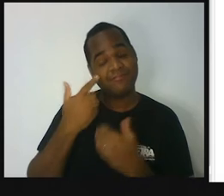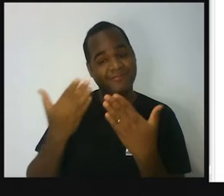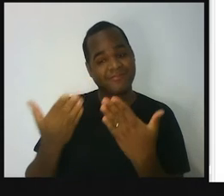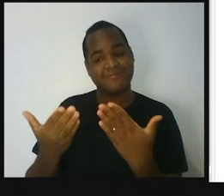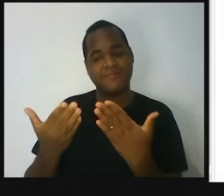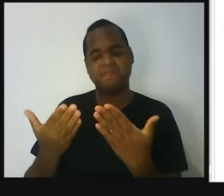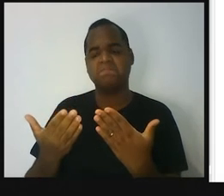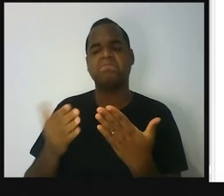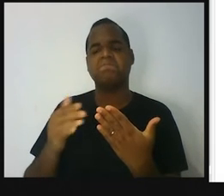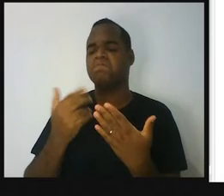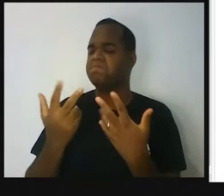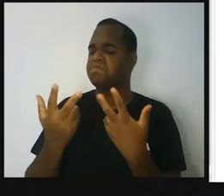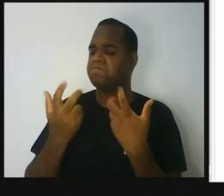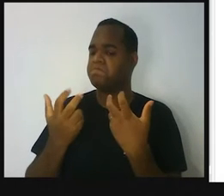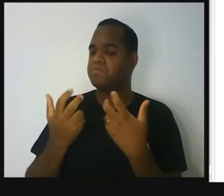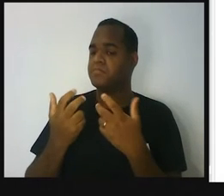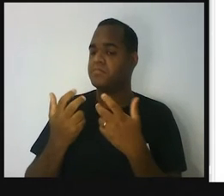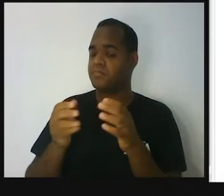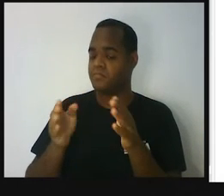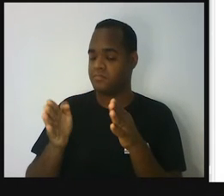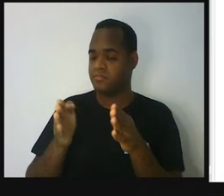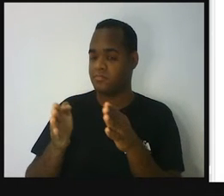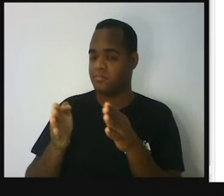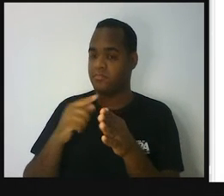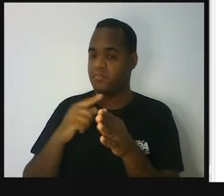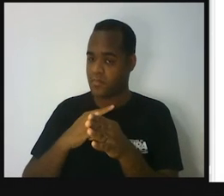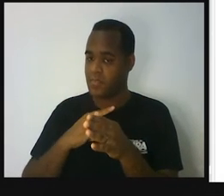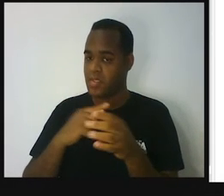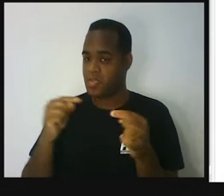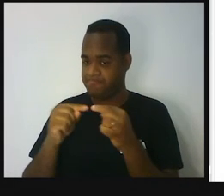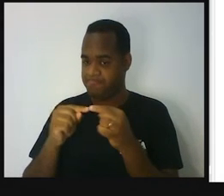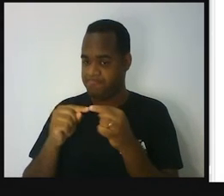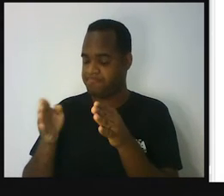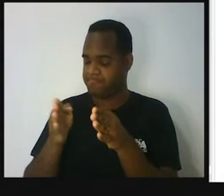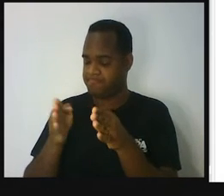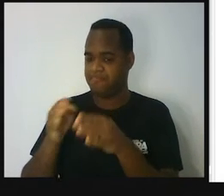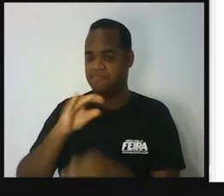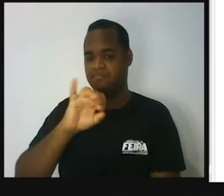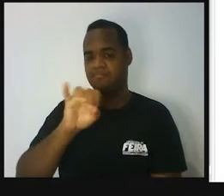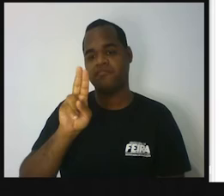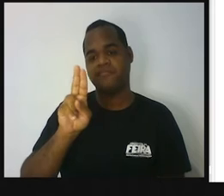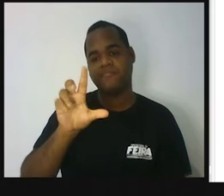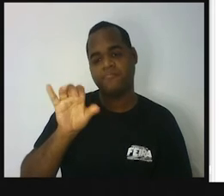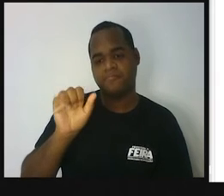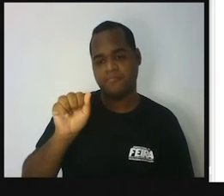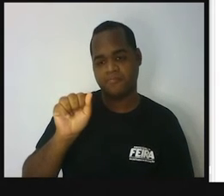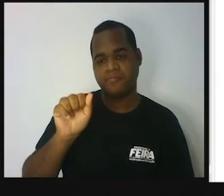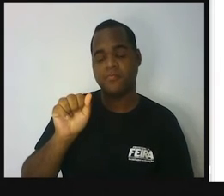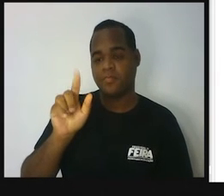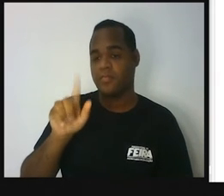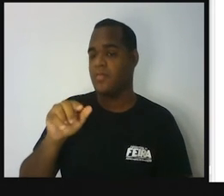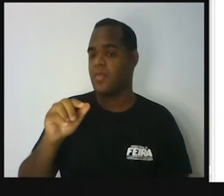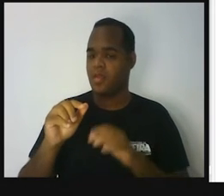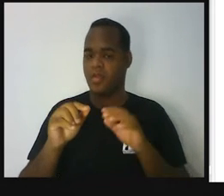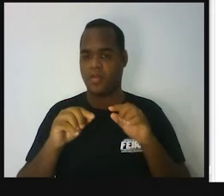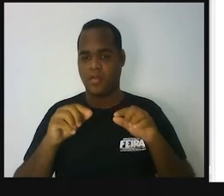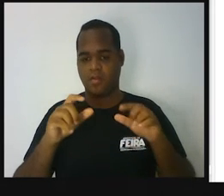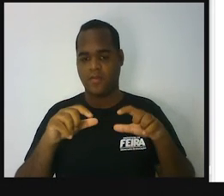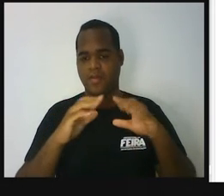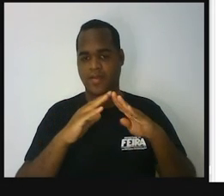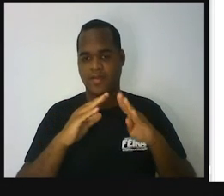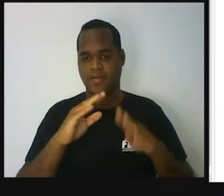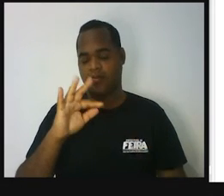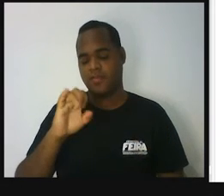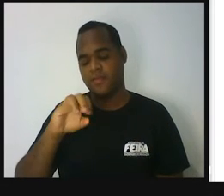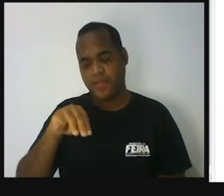Note que entre a posição que está o peão de Júlia e a casa fim, há seis casas no